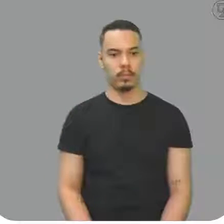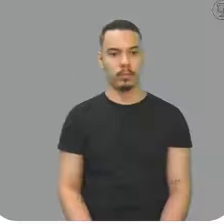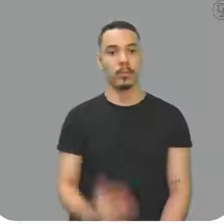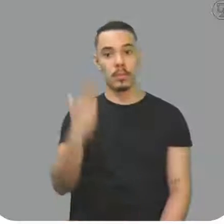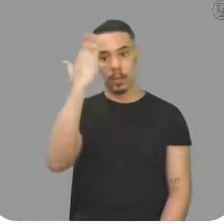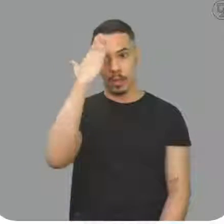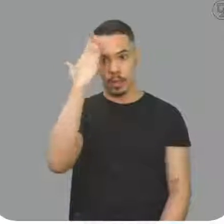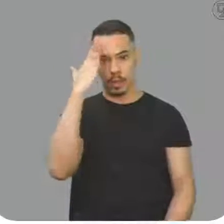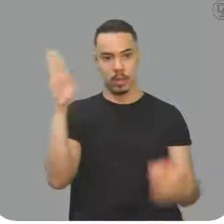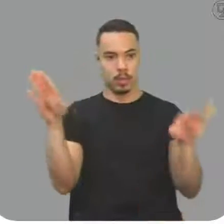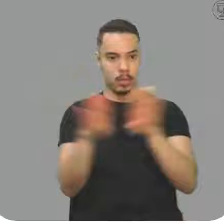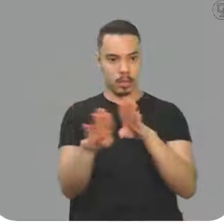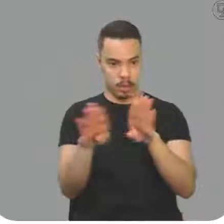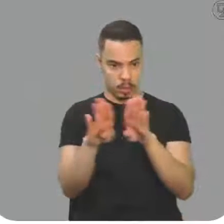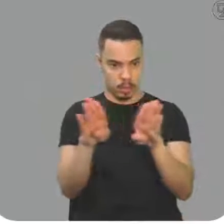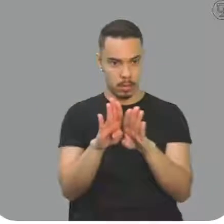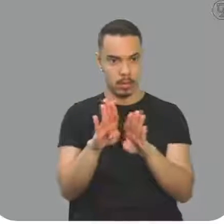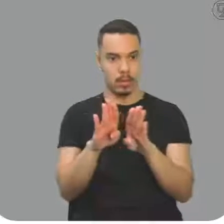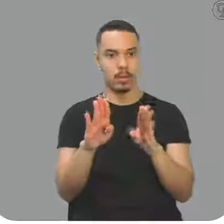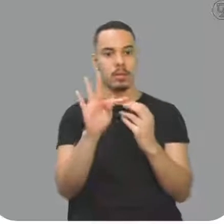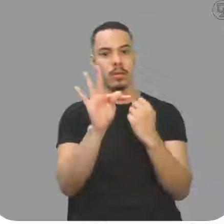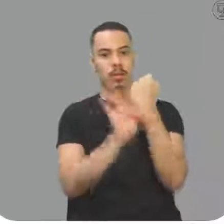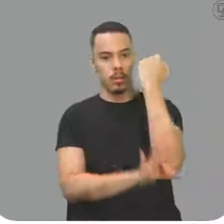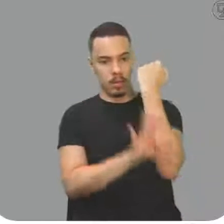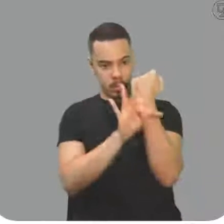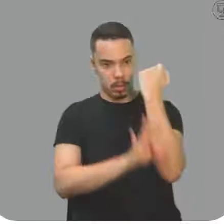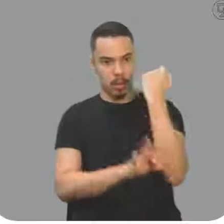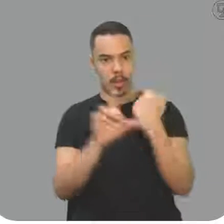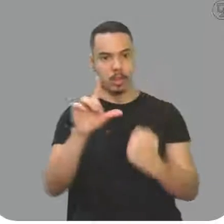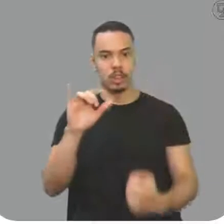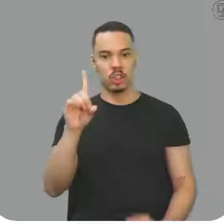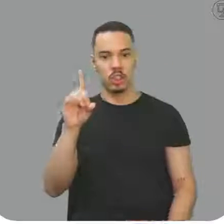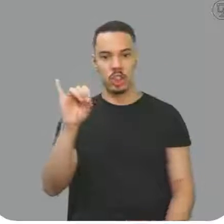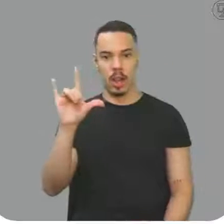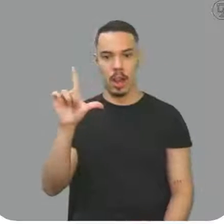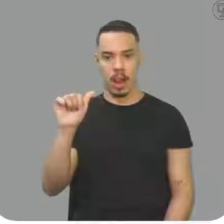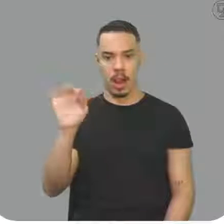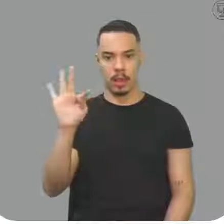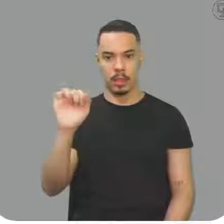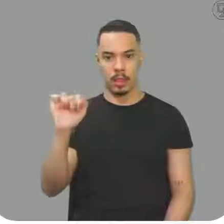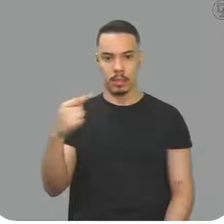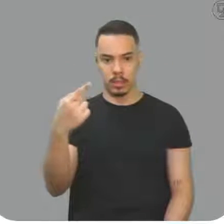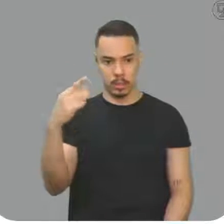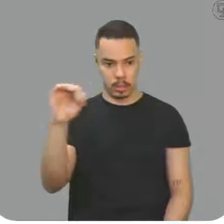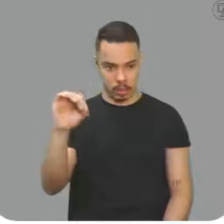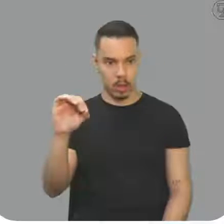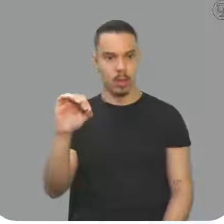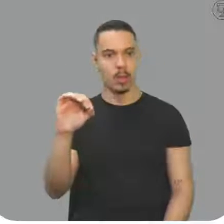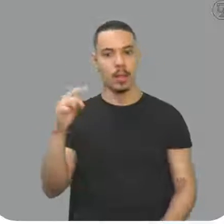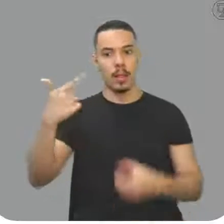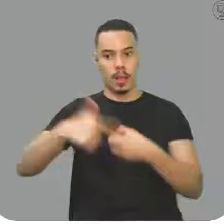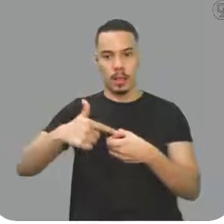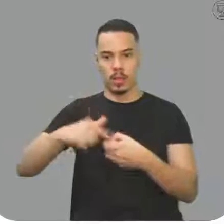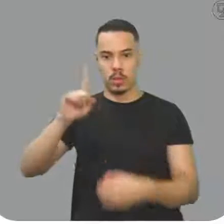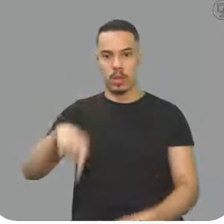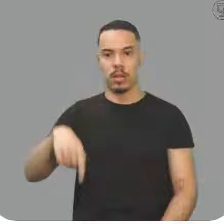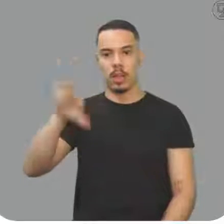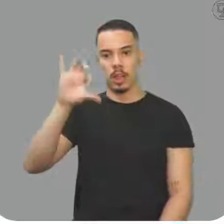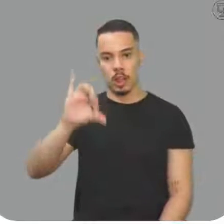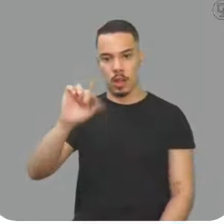Sabendo que o coeficiente de dilatação térmica volumétrica da gasolina é 9